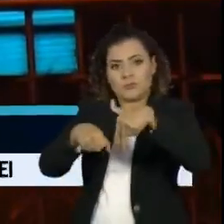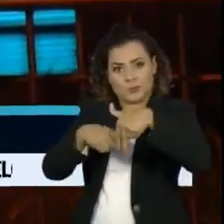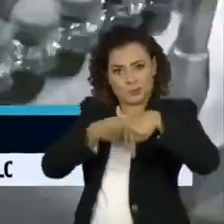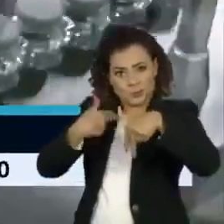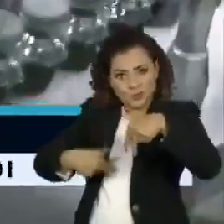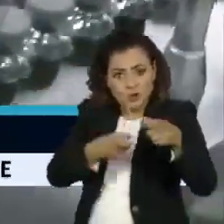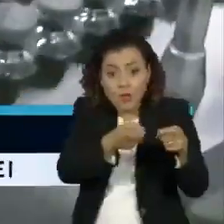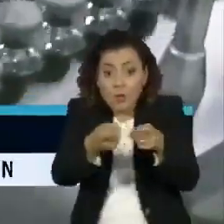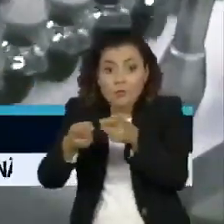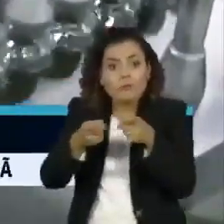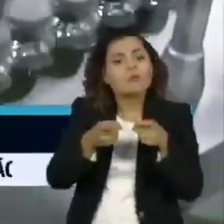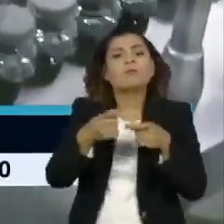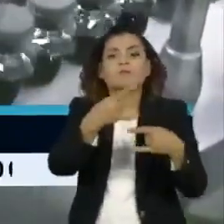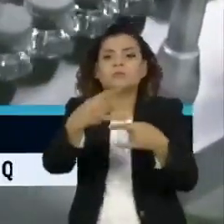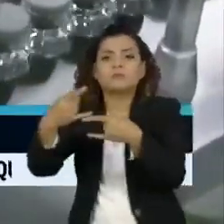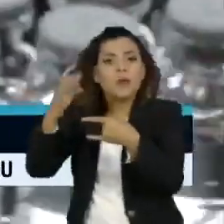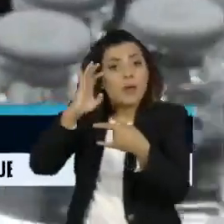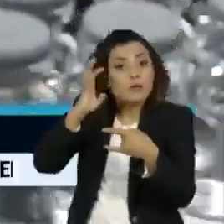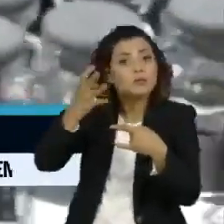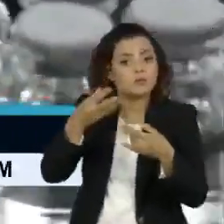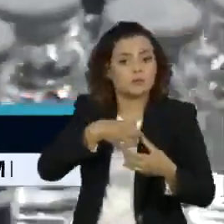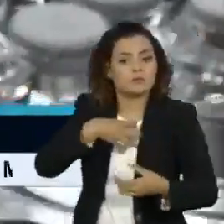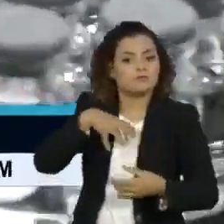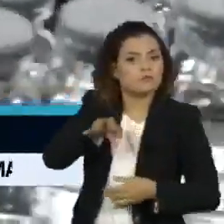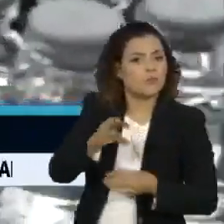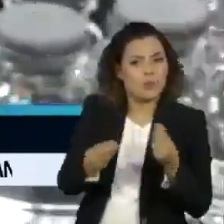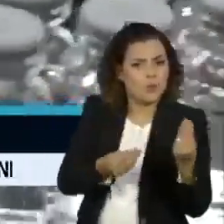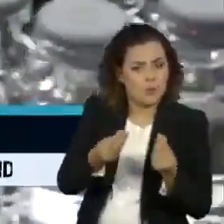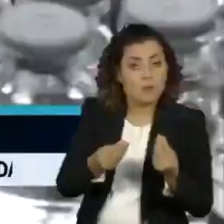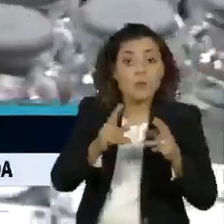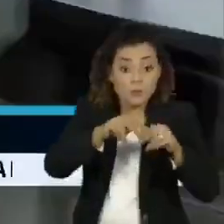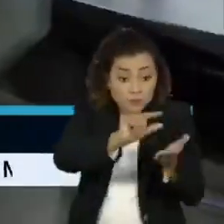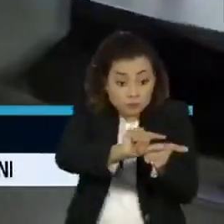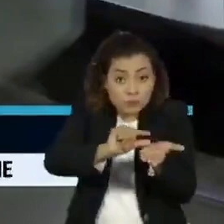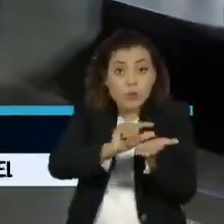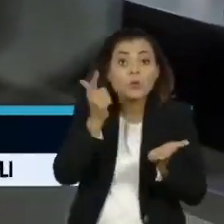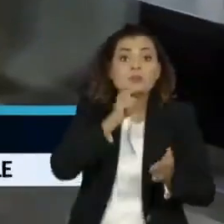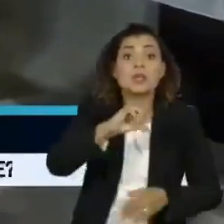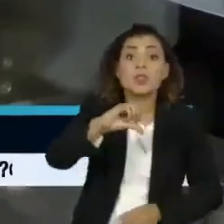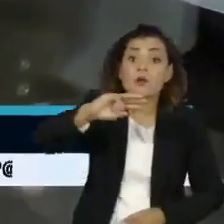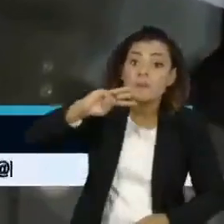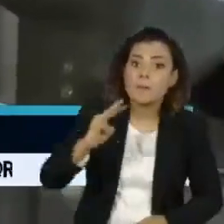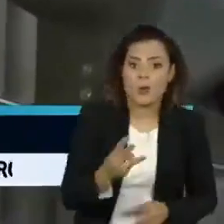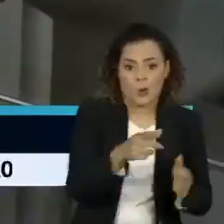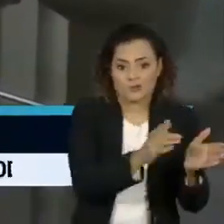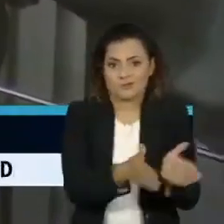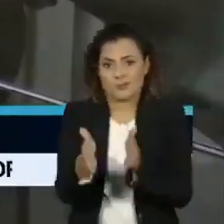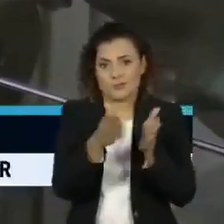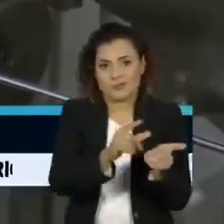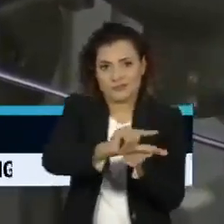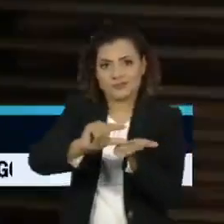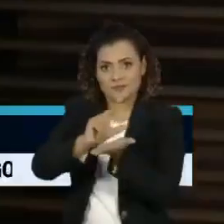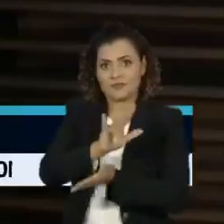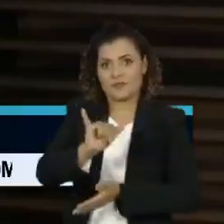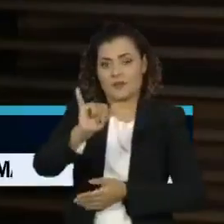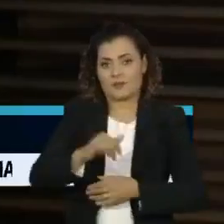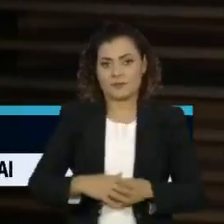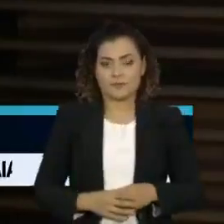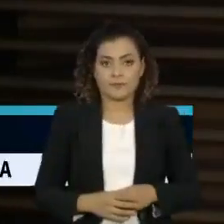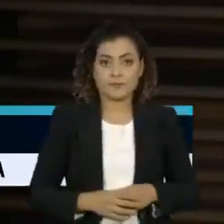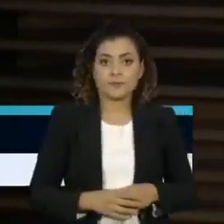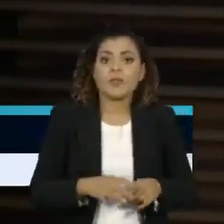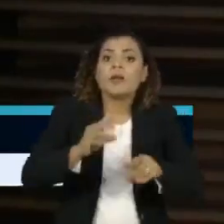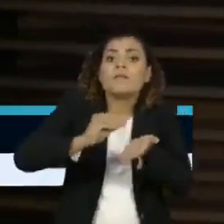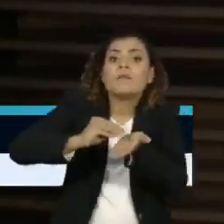no Brasil para tratar do tema. Com essa primeira remessa, será possível produzir quase 9 milhões de doses da vacina. A